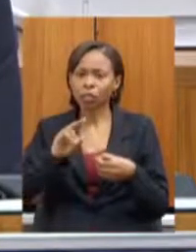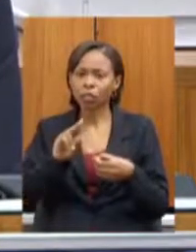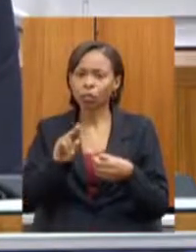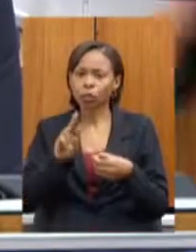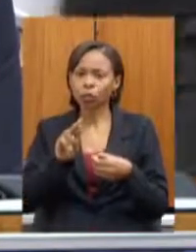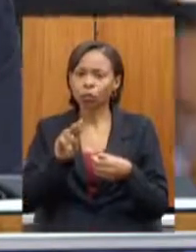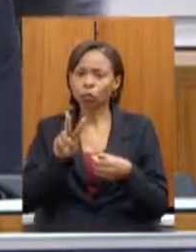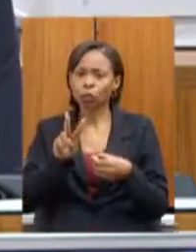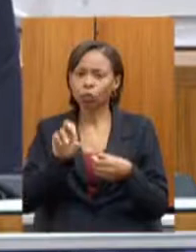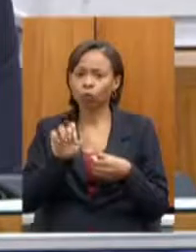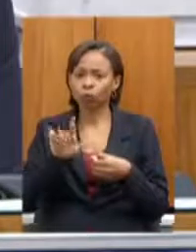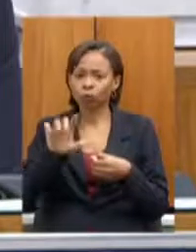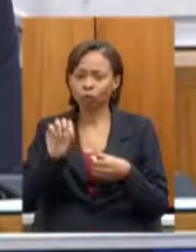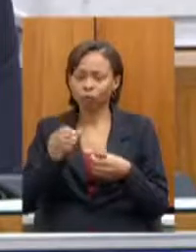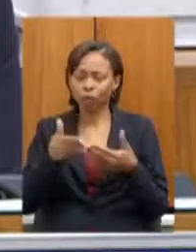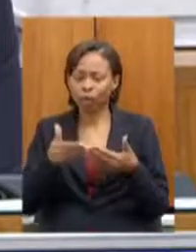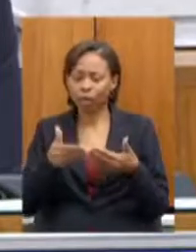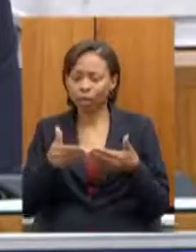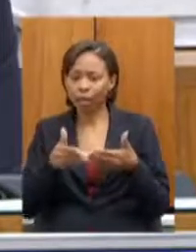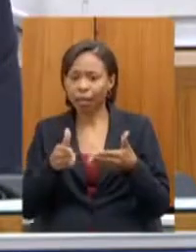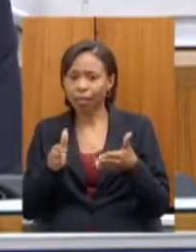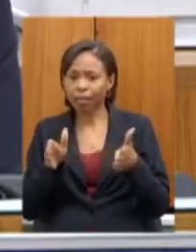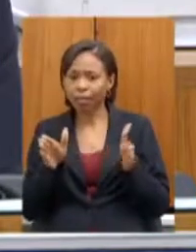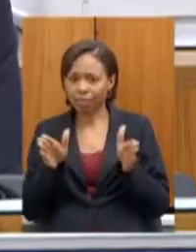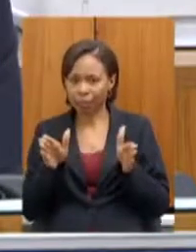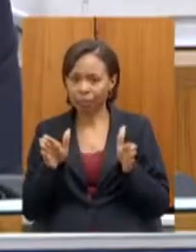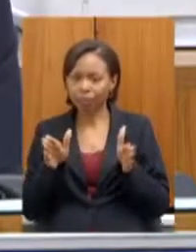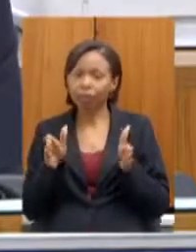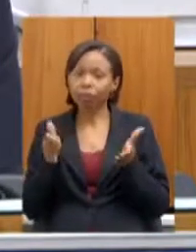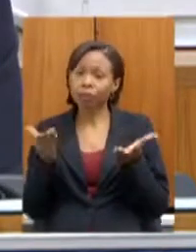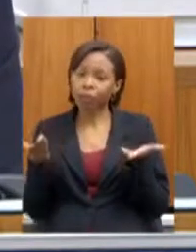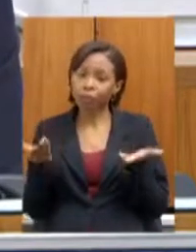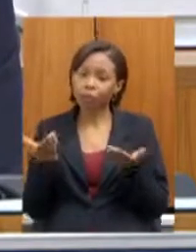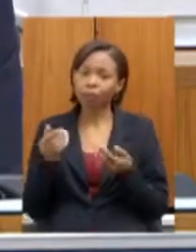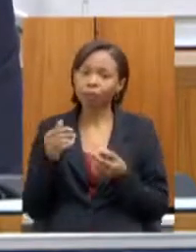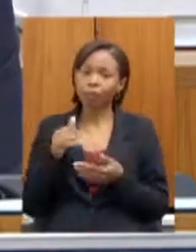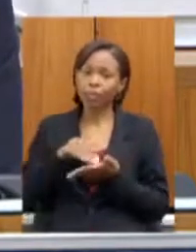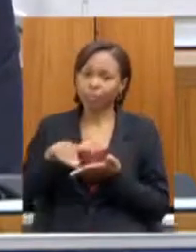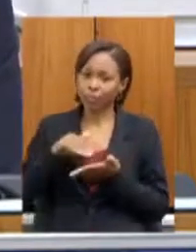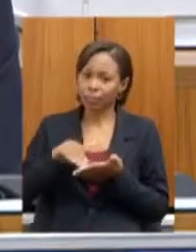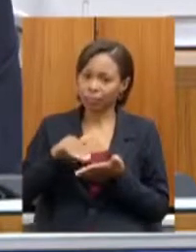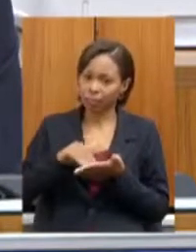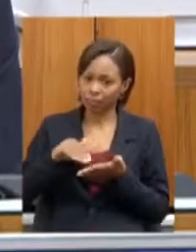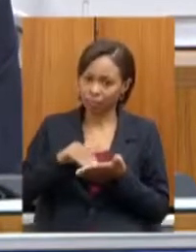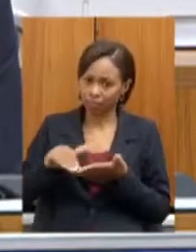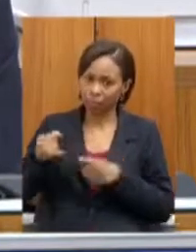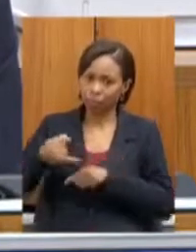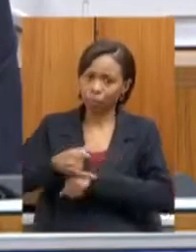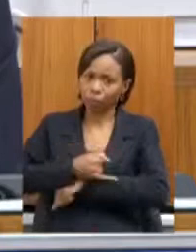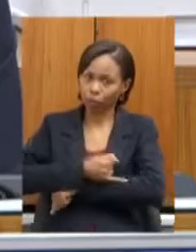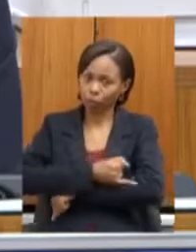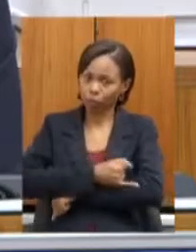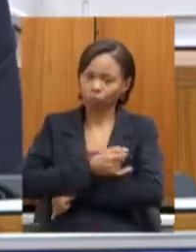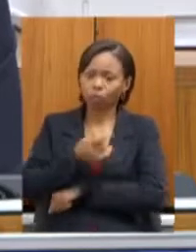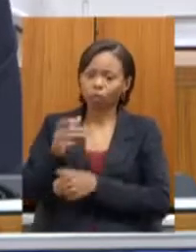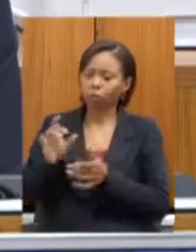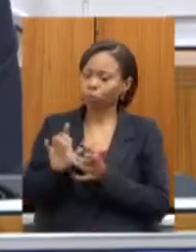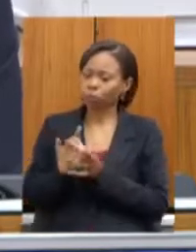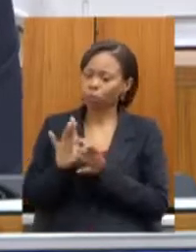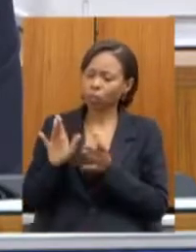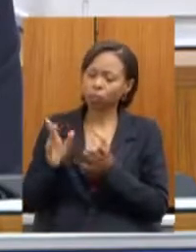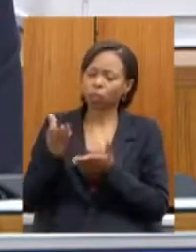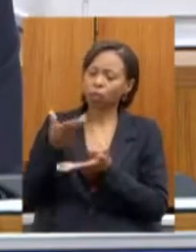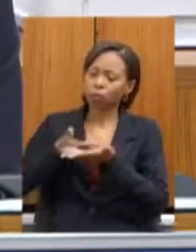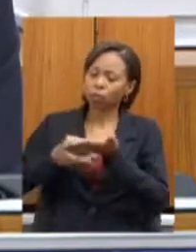e dizer que a CENFRA permanece à disposição para pensar com o senhor com o restante dos deputados